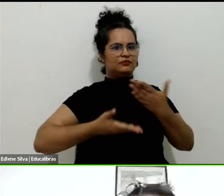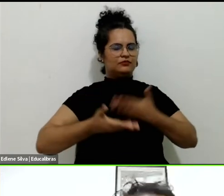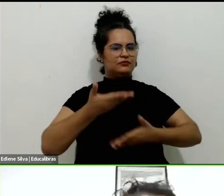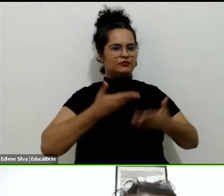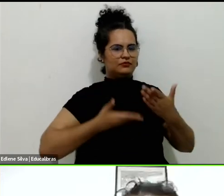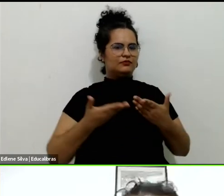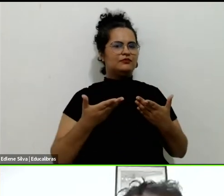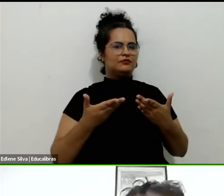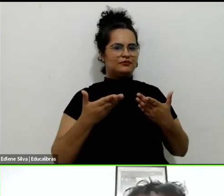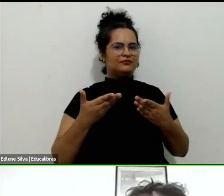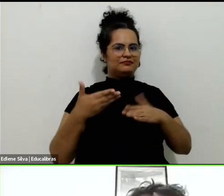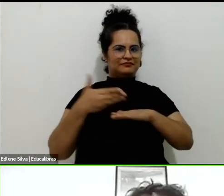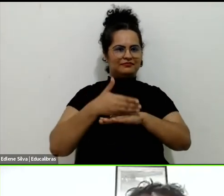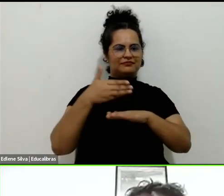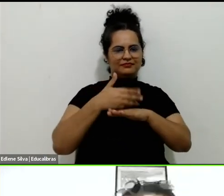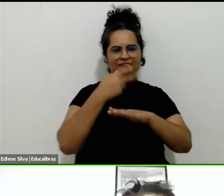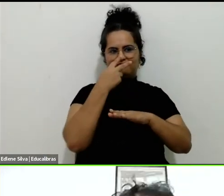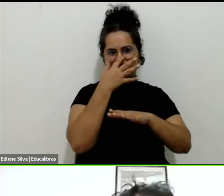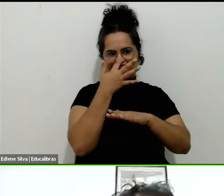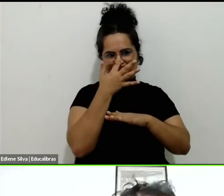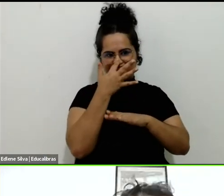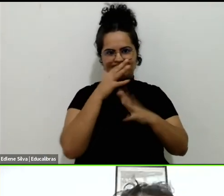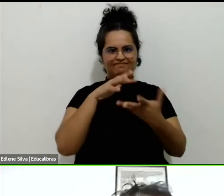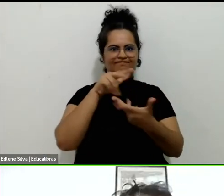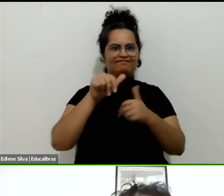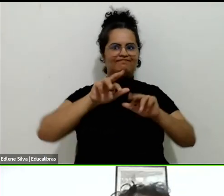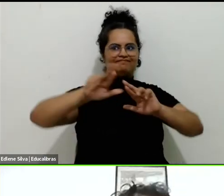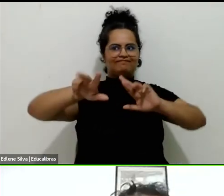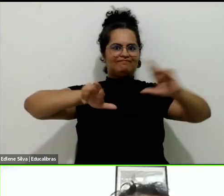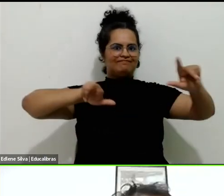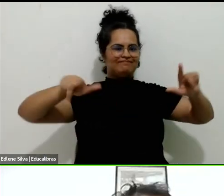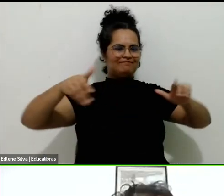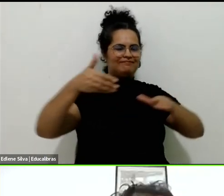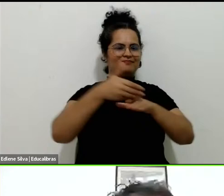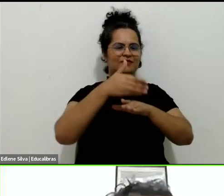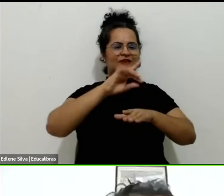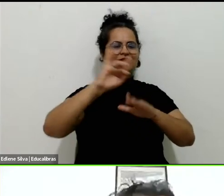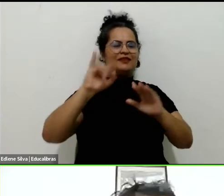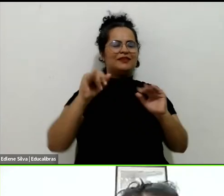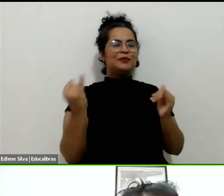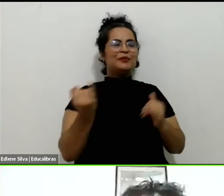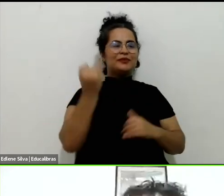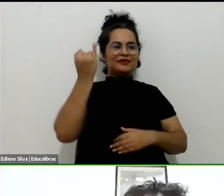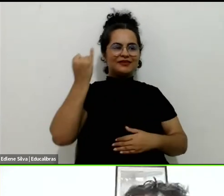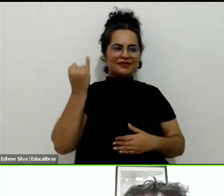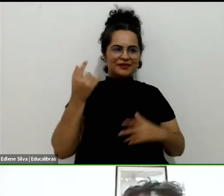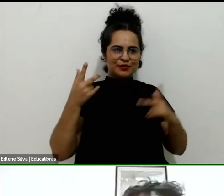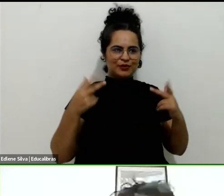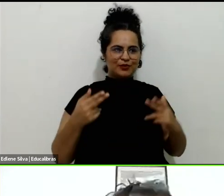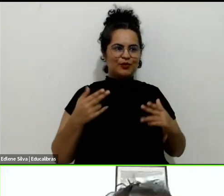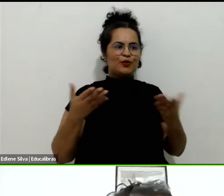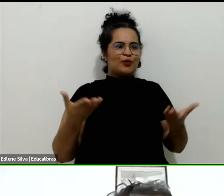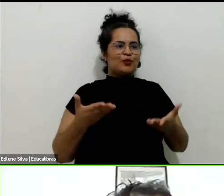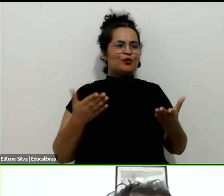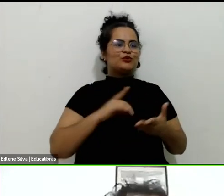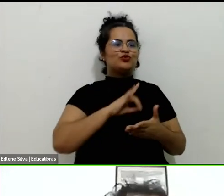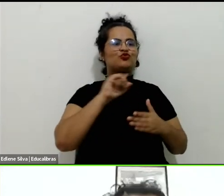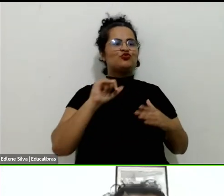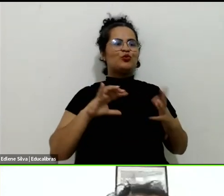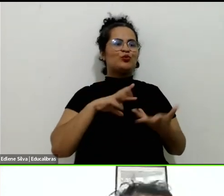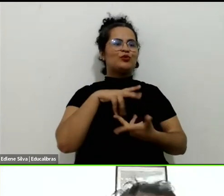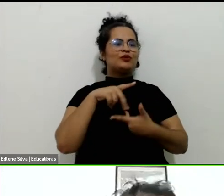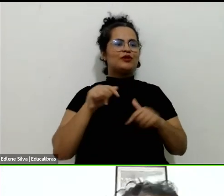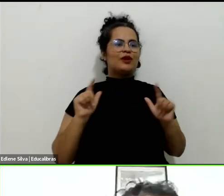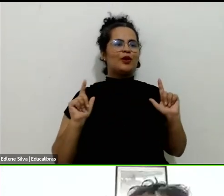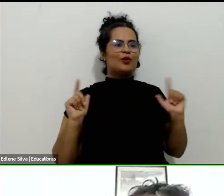do mundo em um dia tão relevante como o Dia Mundial do Ocio. Por suposto, felicitar a iniciativa que, ano